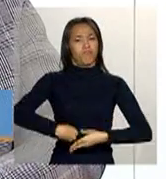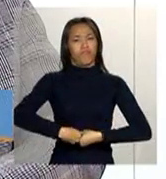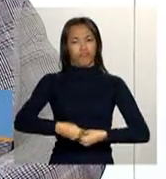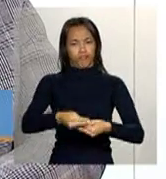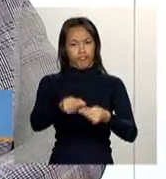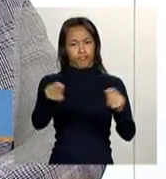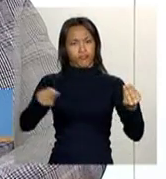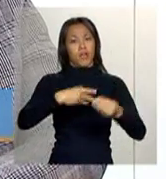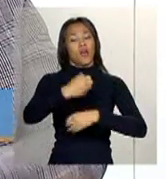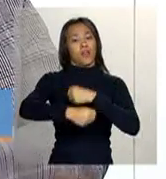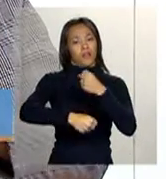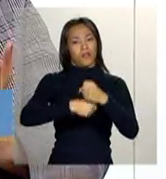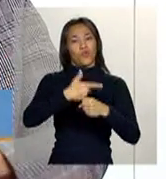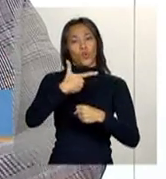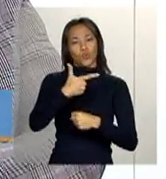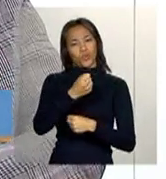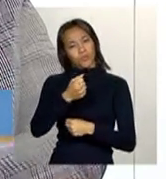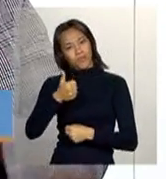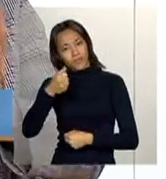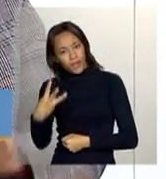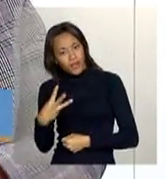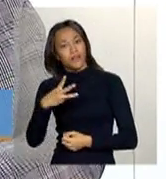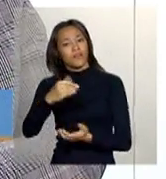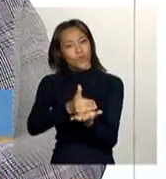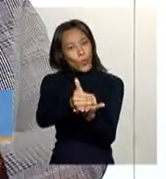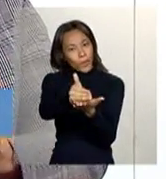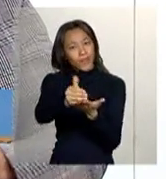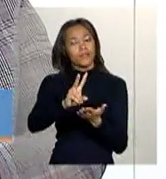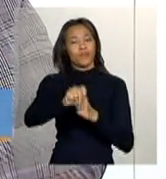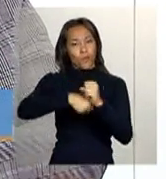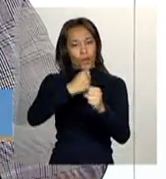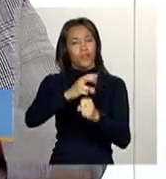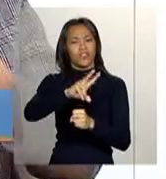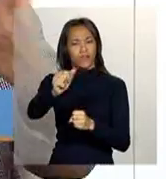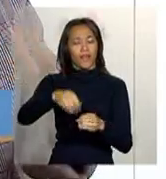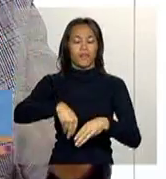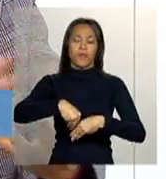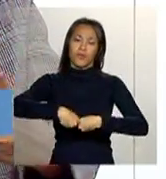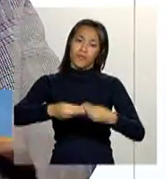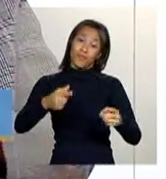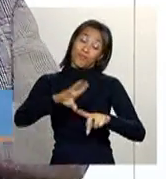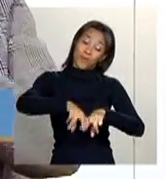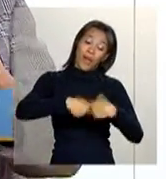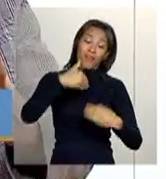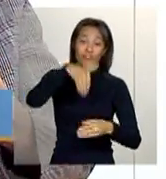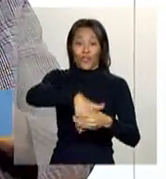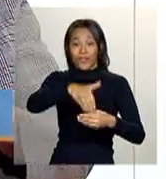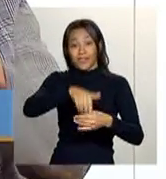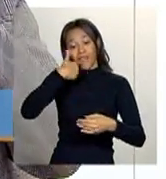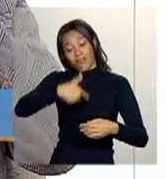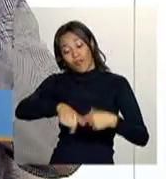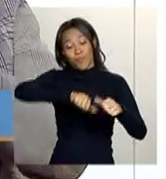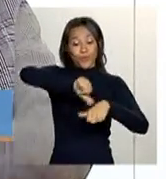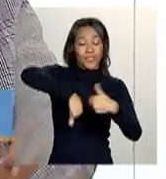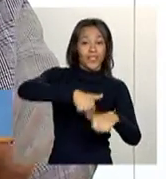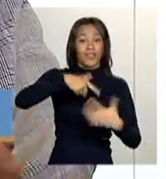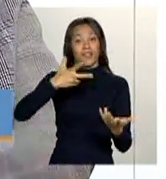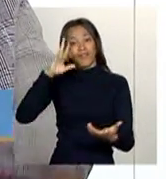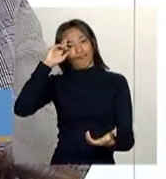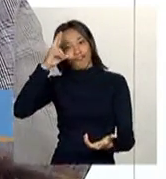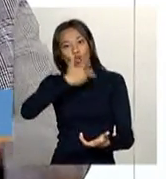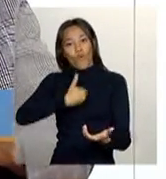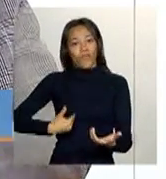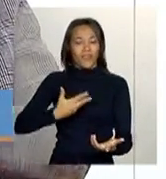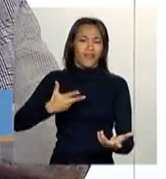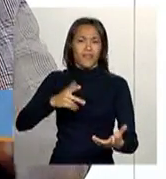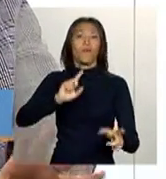começo do ano que vem, tá, para uma questão aqui, realmente, de impressão, primeiro, e uma questão de período eleitoral, está mudando a gestão e tudo, então, a gente vai deixar para